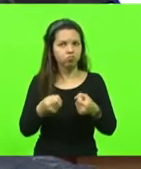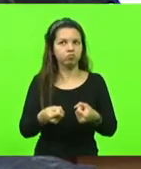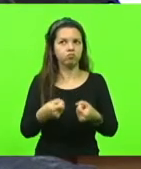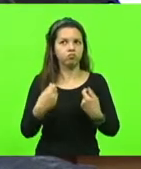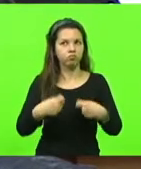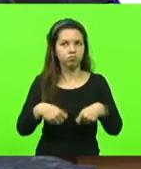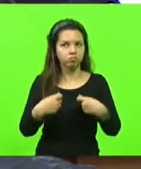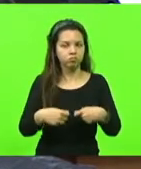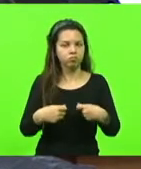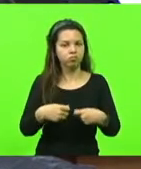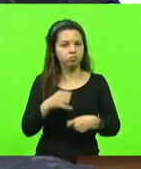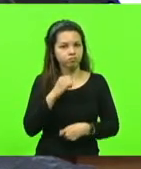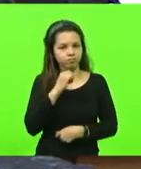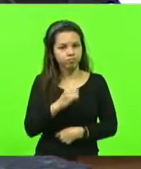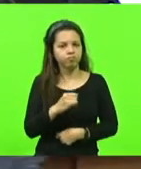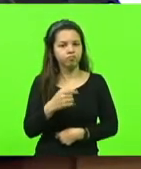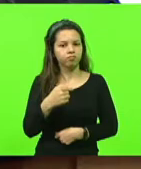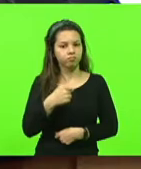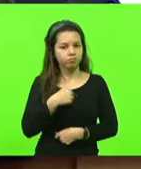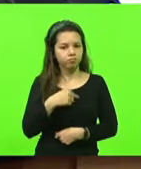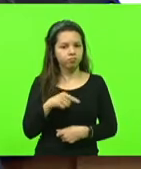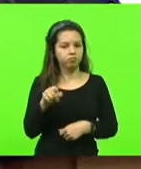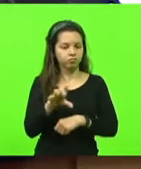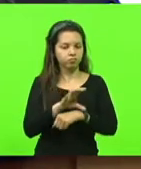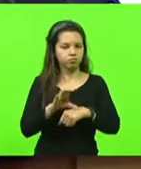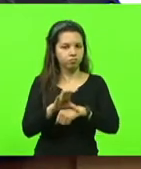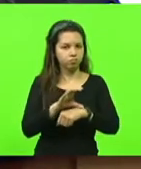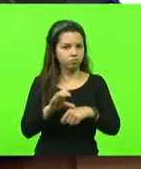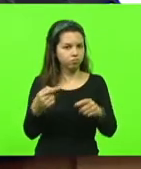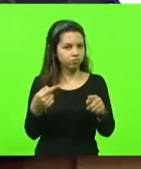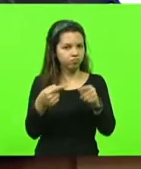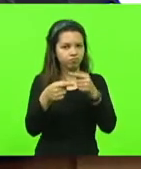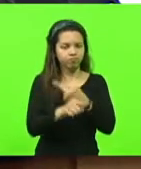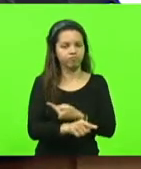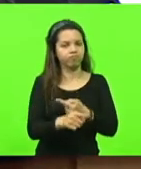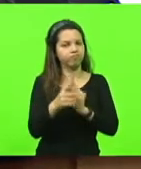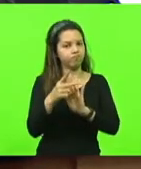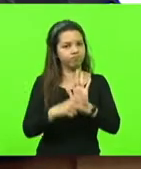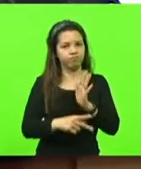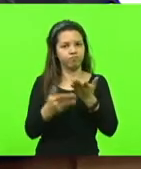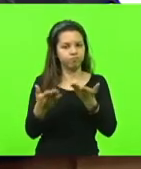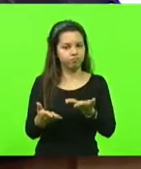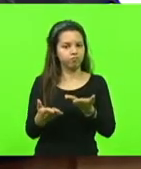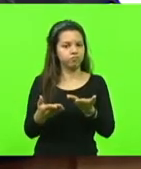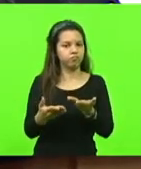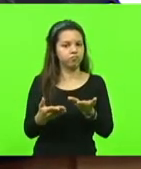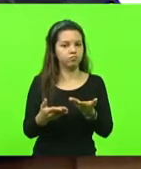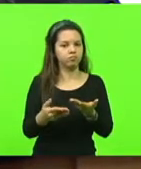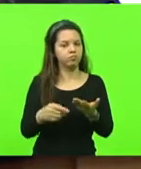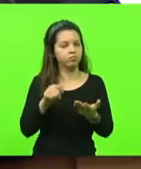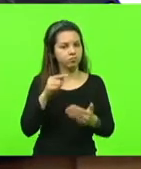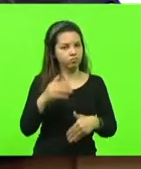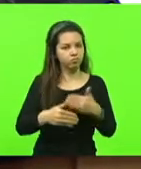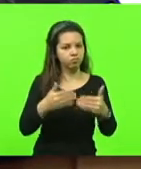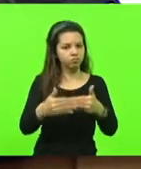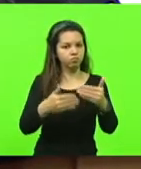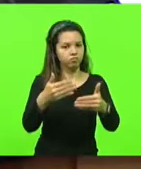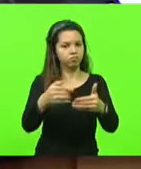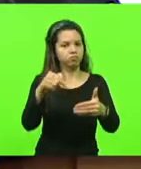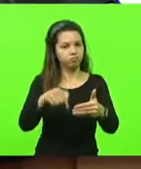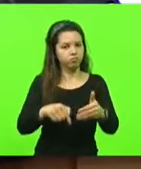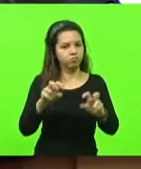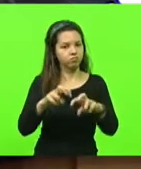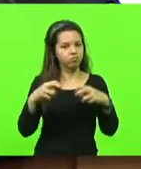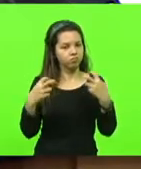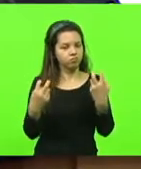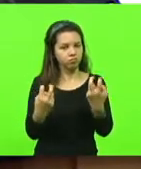que esse projeto é um projeto inconstitucional. É um projeto que não deveria ter prosperado, nem chego aqui a plenário.